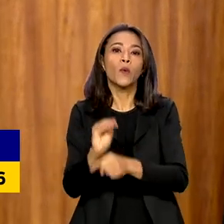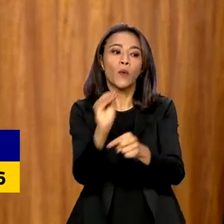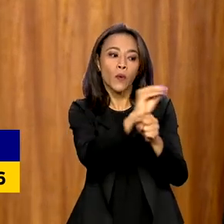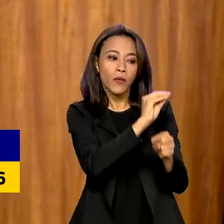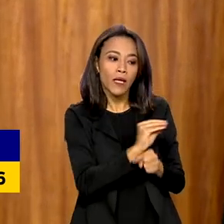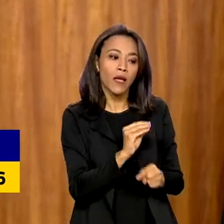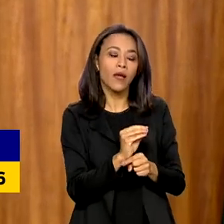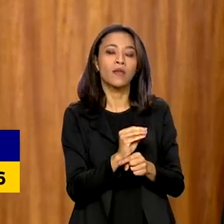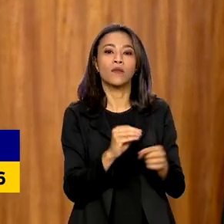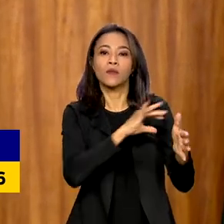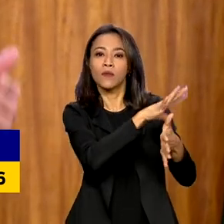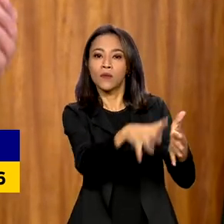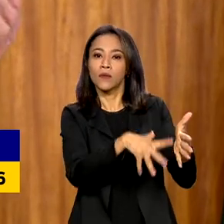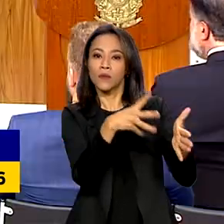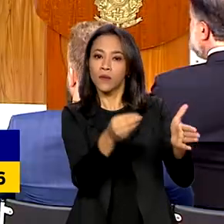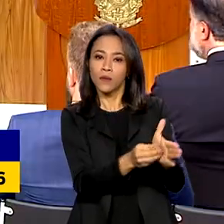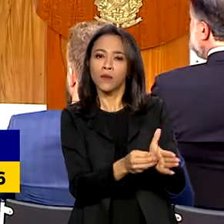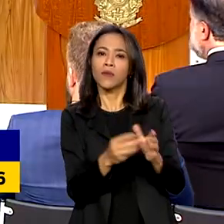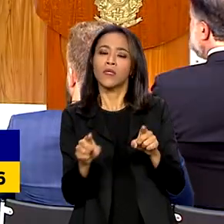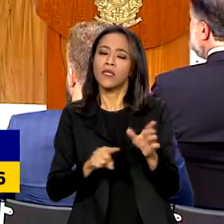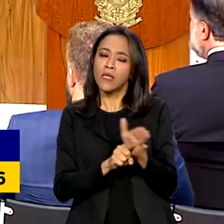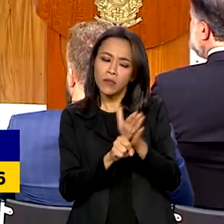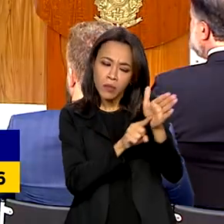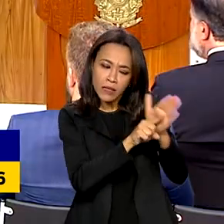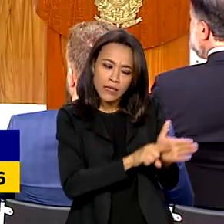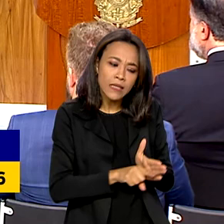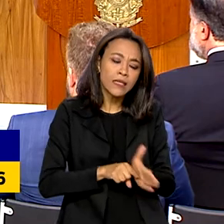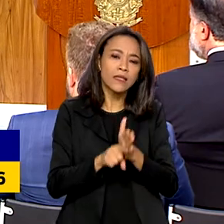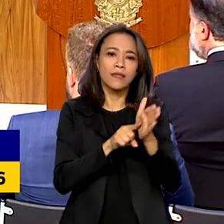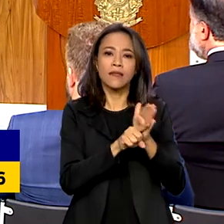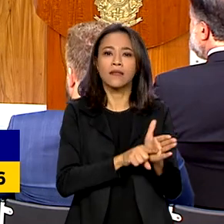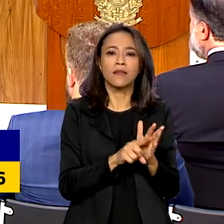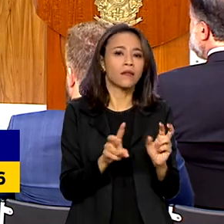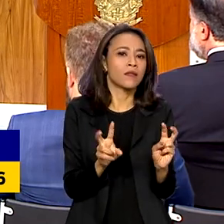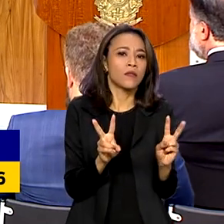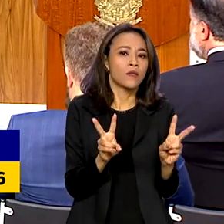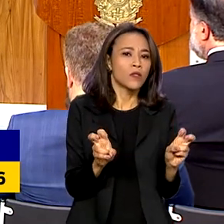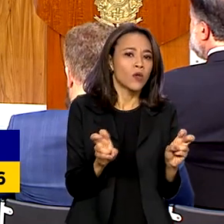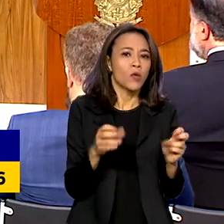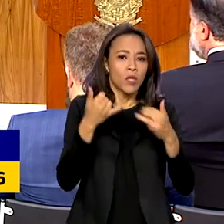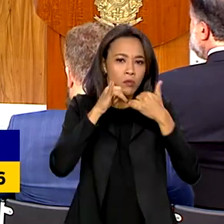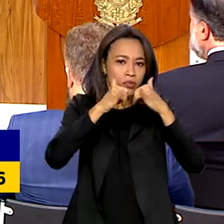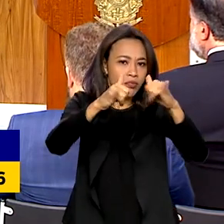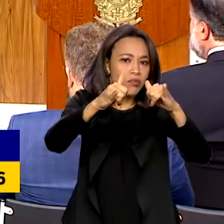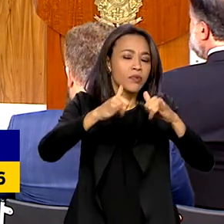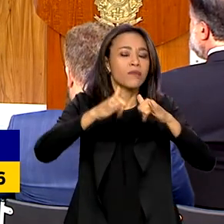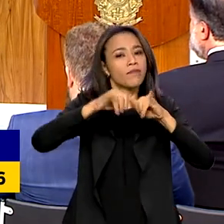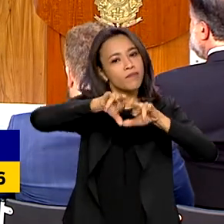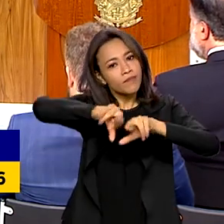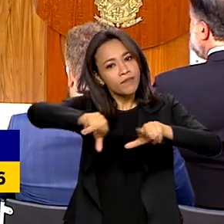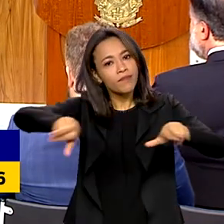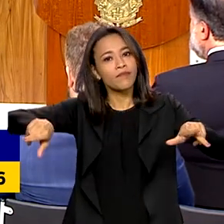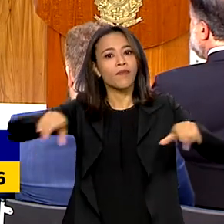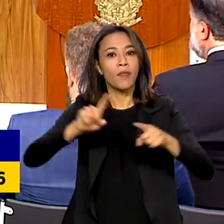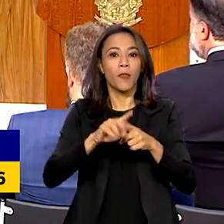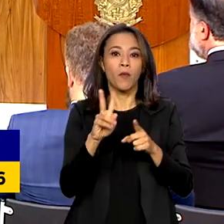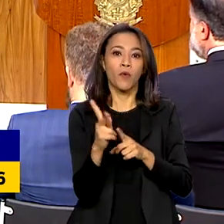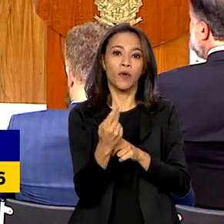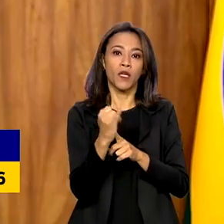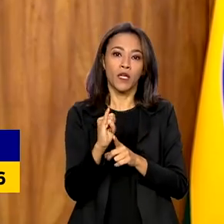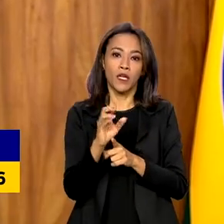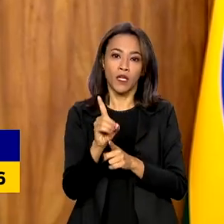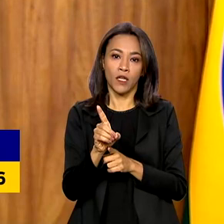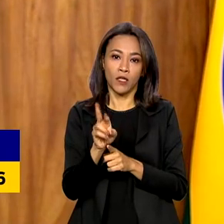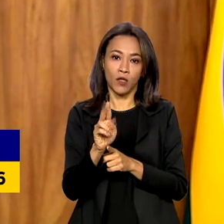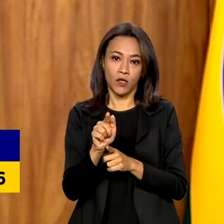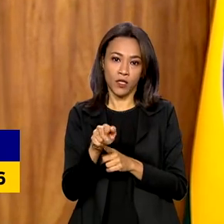floresta amazônica e das pesquisas de desenvolvimento de alternativas energéticas renováveis, como o hidrogênio verde.